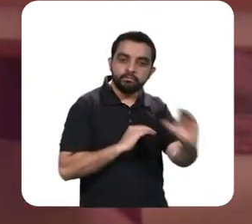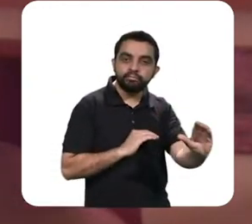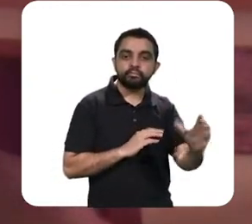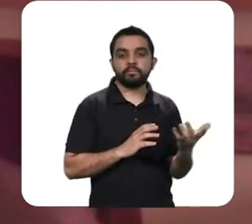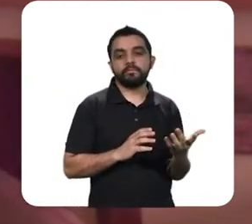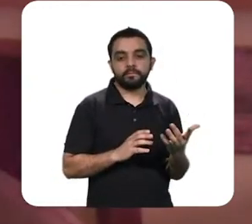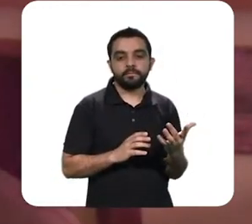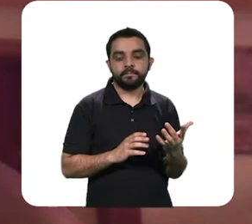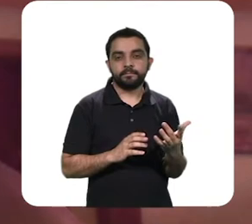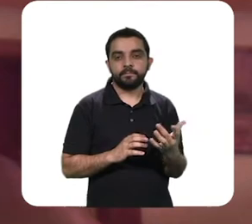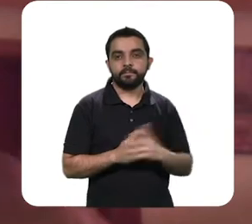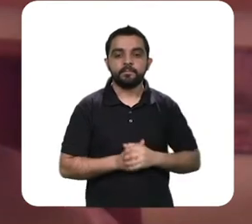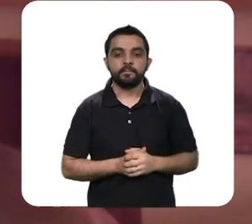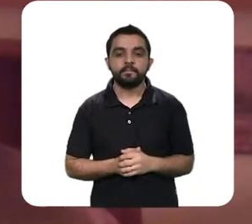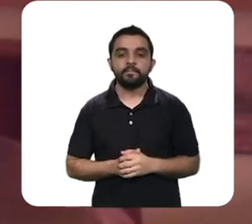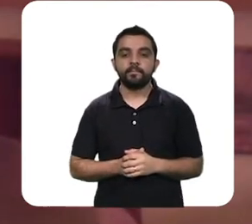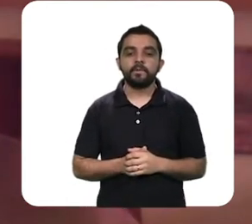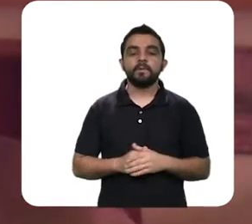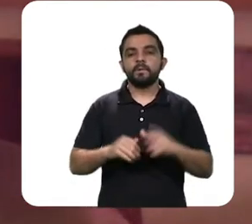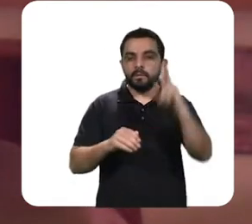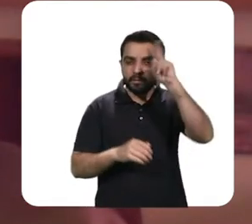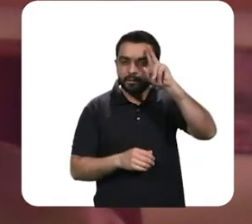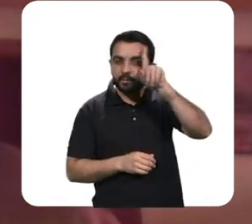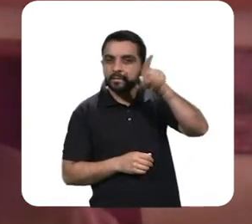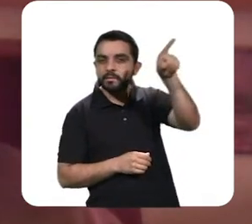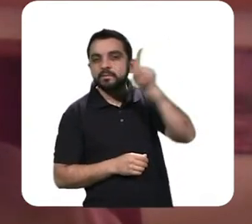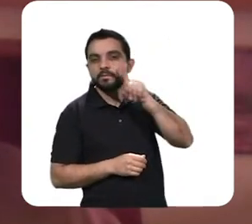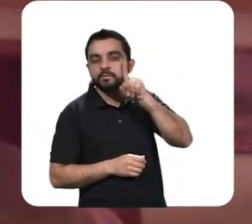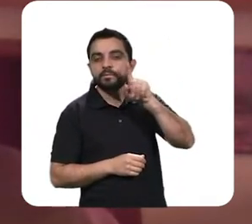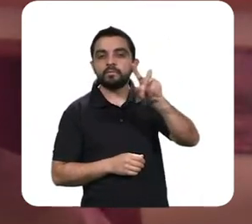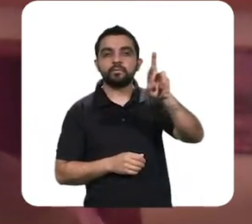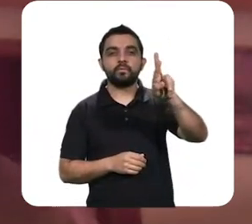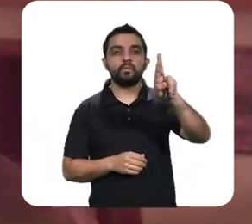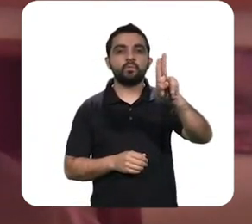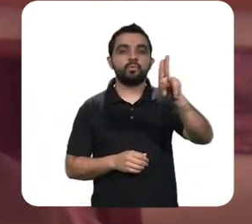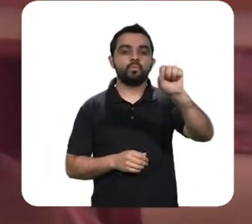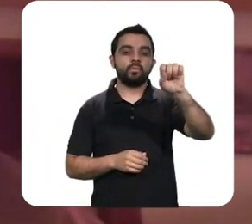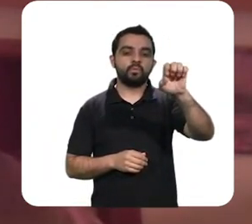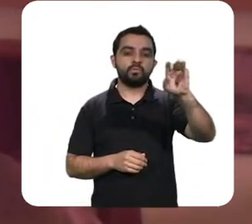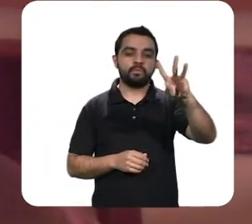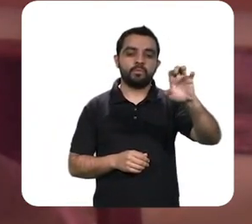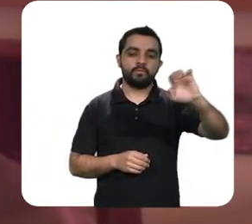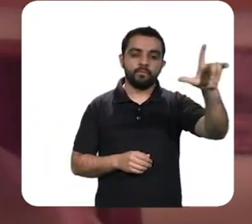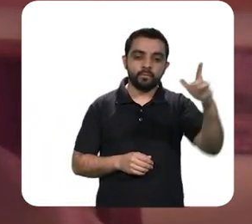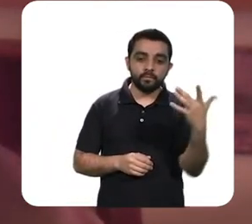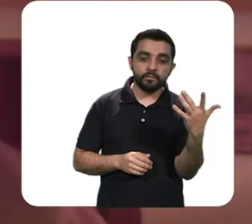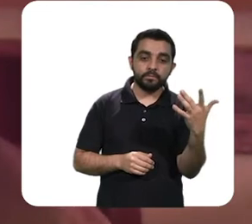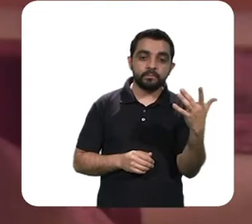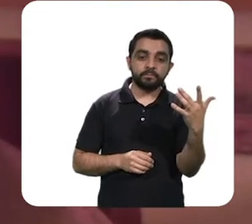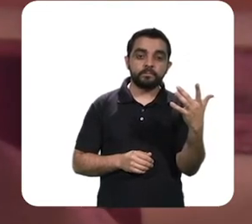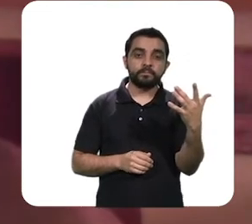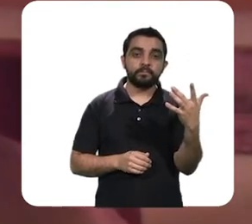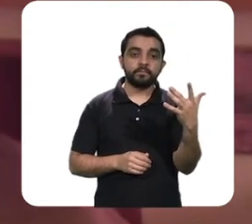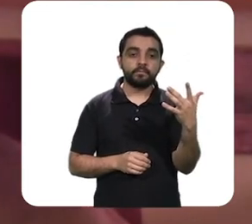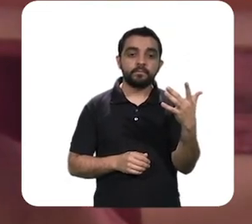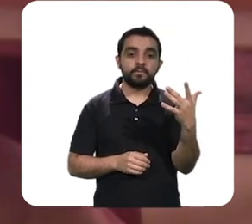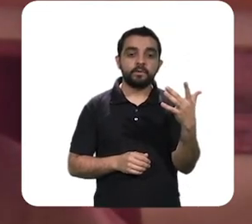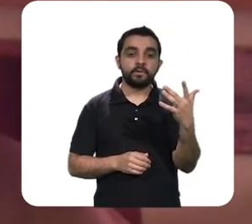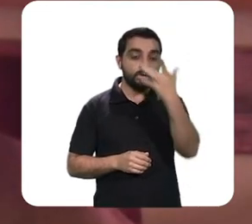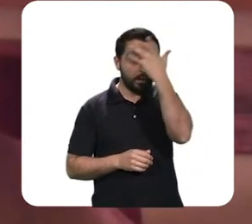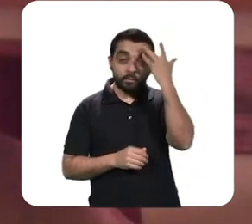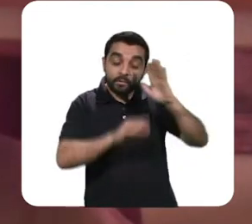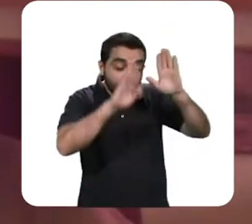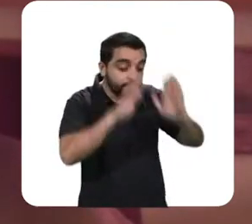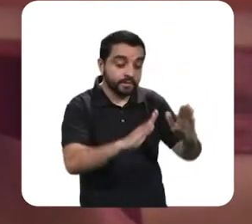novo o Roosevelt vou pagar um sujeito para fazer um buraco vou pagar um outro sujeito para tapar o buraco é mais ou menos fazer nada em nosso caso fazer nada ficar em casa